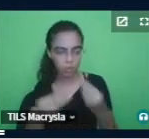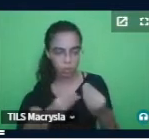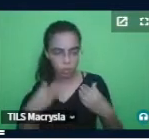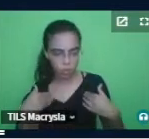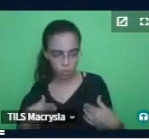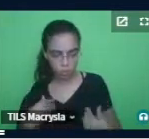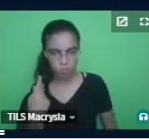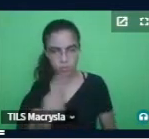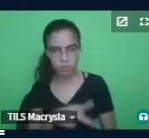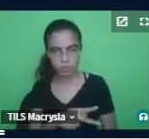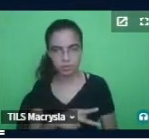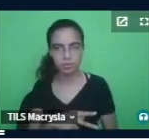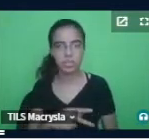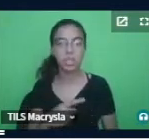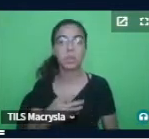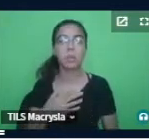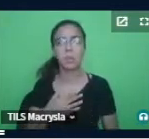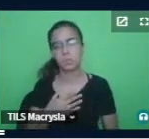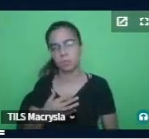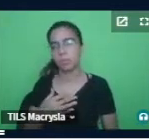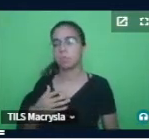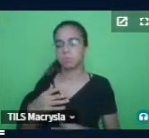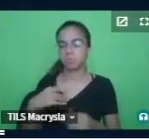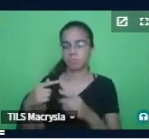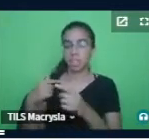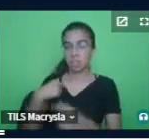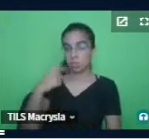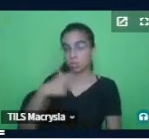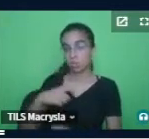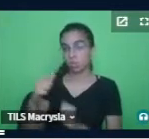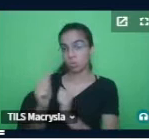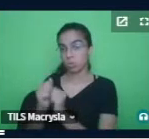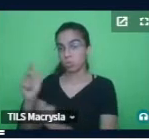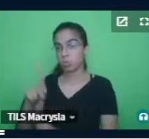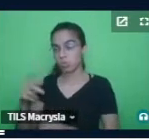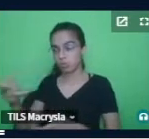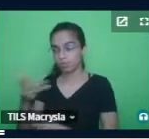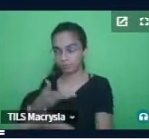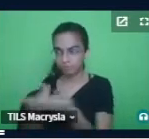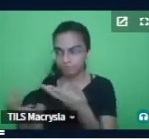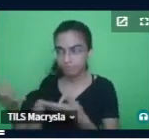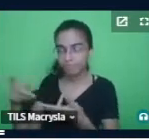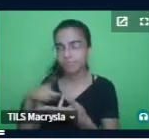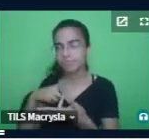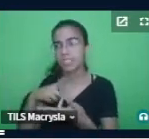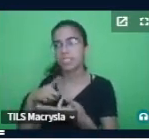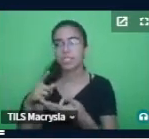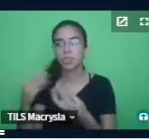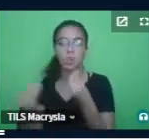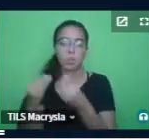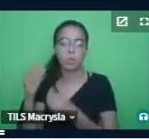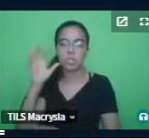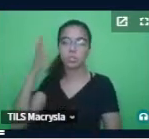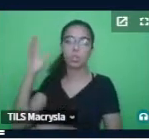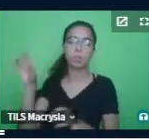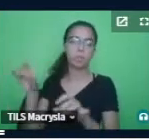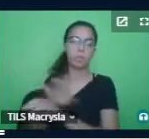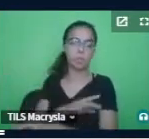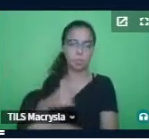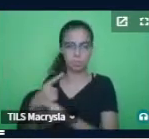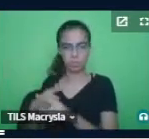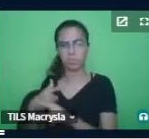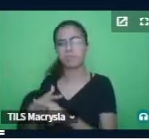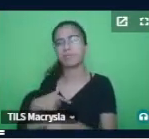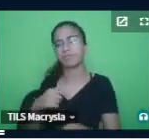envolvimento com a professora regente, houve momentos que eu trouxe soluções prontas, porque naquele momento eu tinha mais vivência